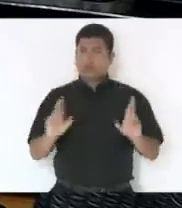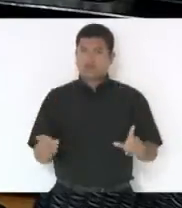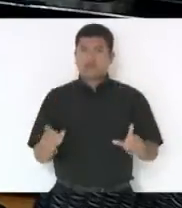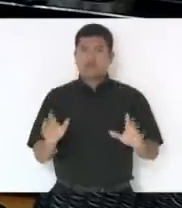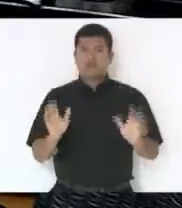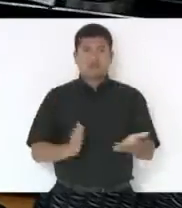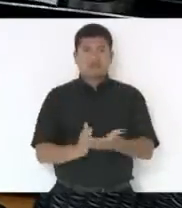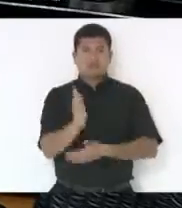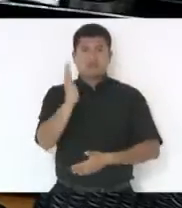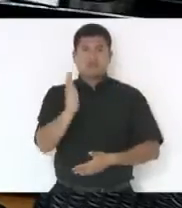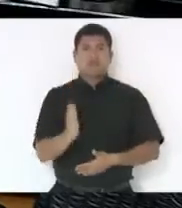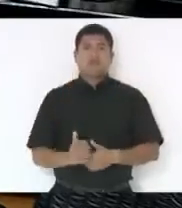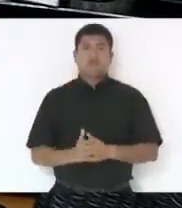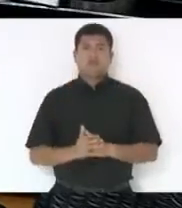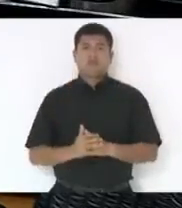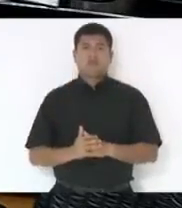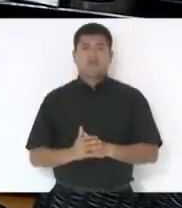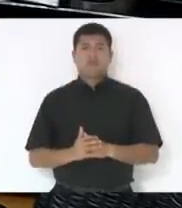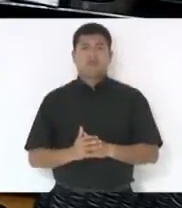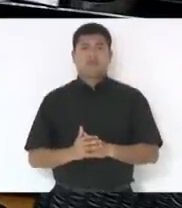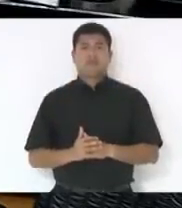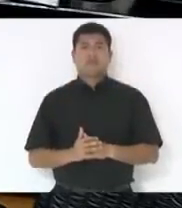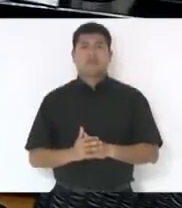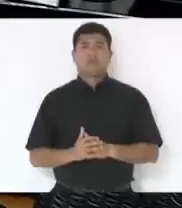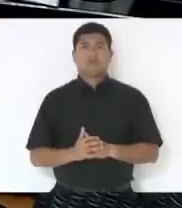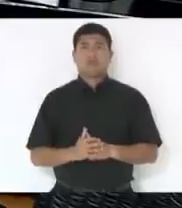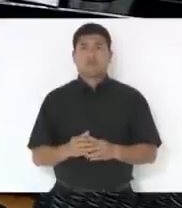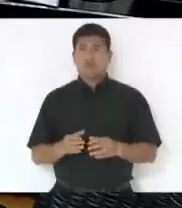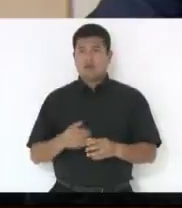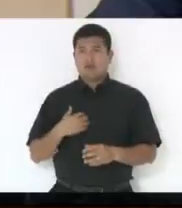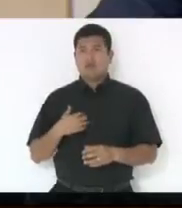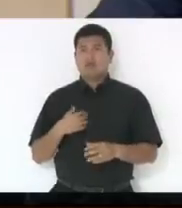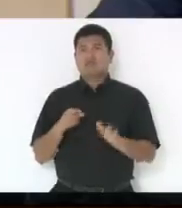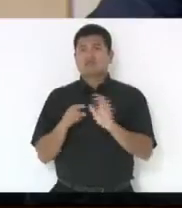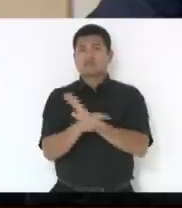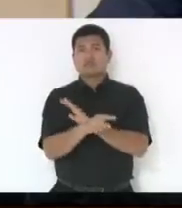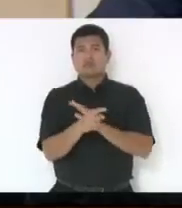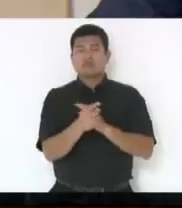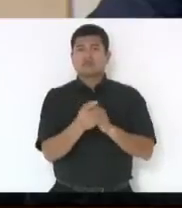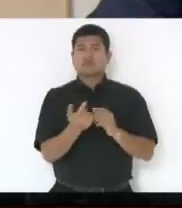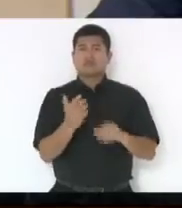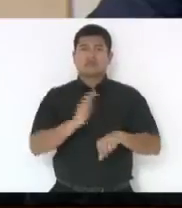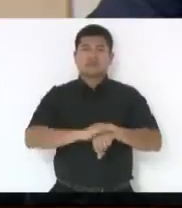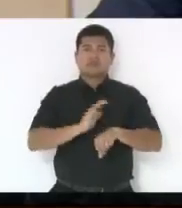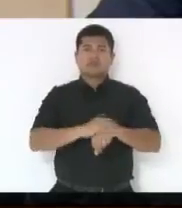aprovado. Não sei se... Consulto ao autor da matéria, o deputado Neldi Sareta.